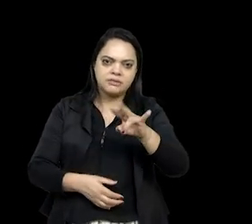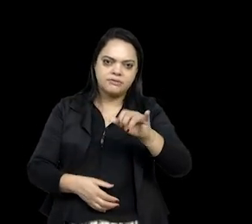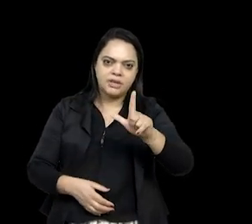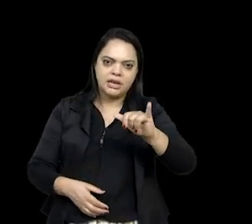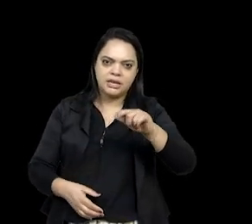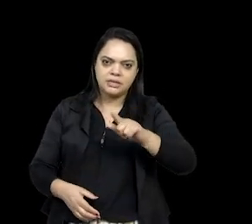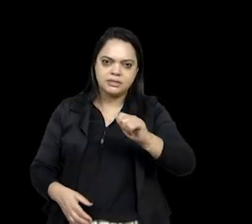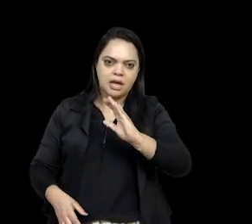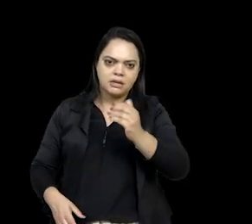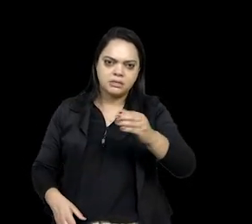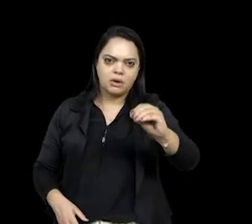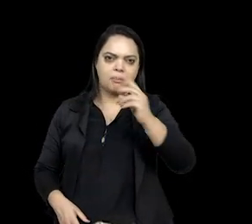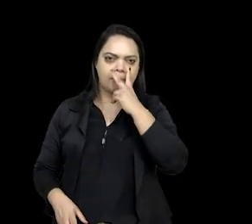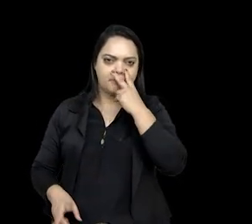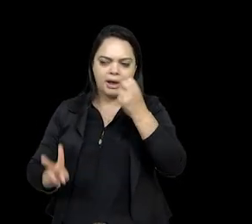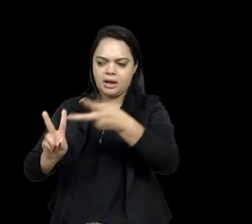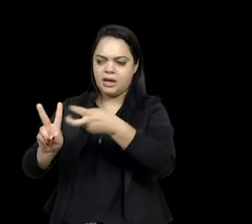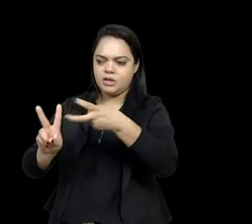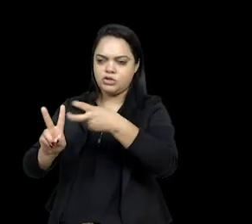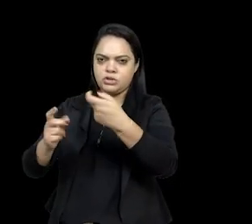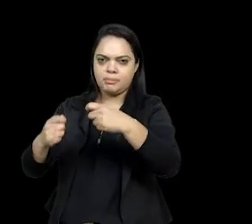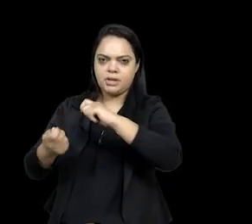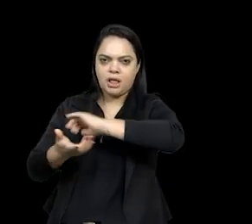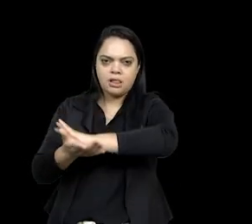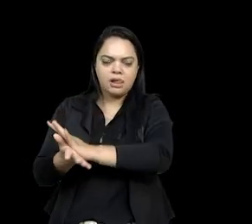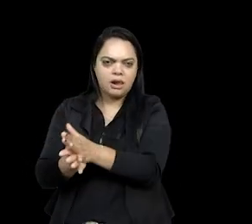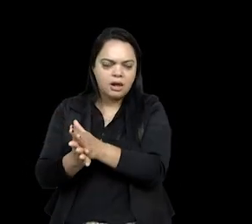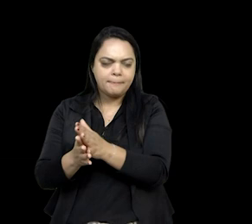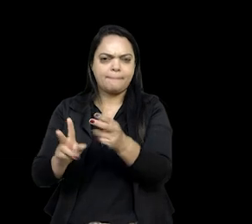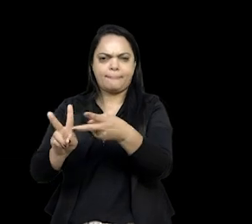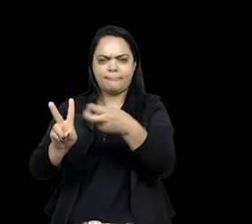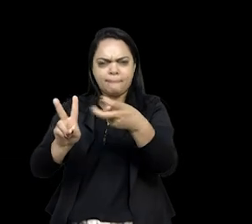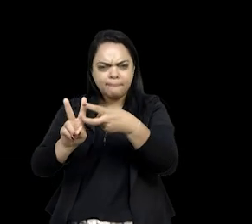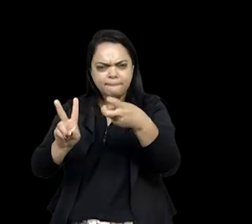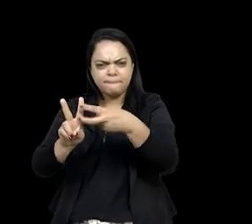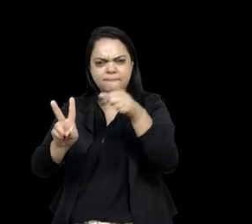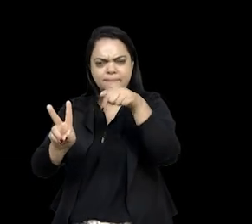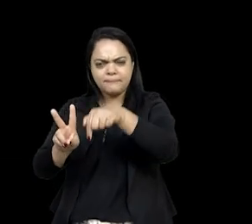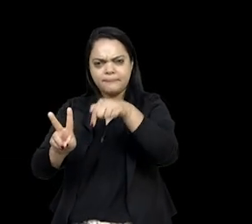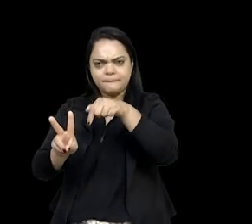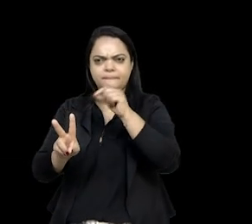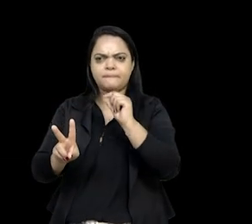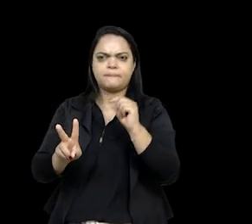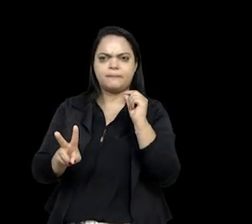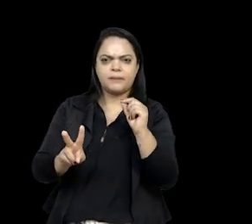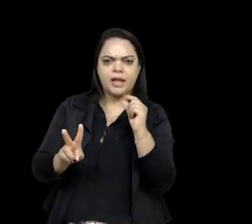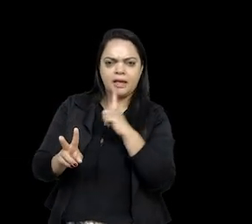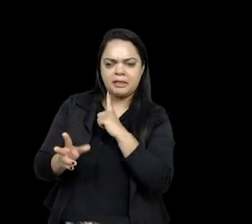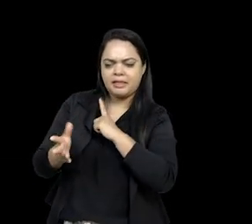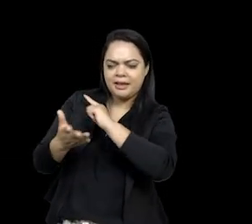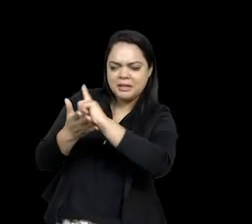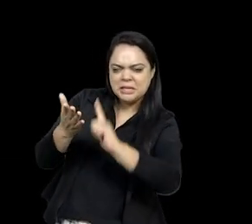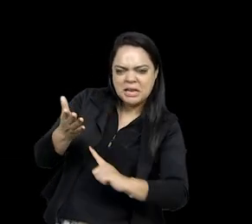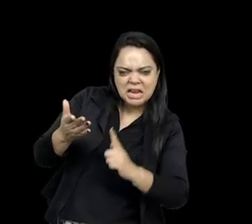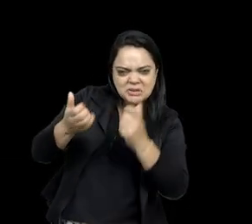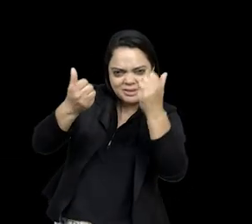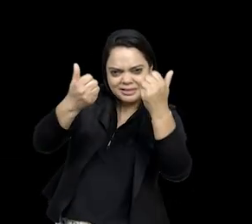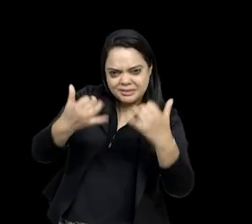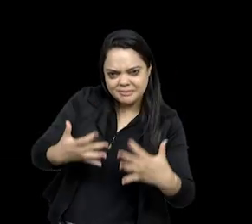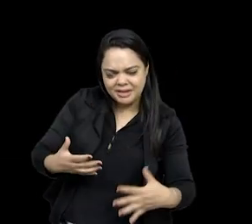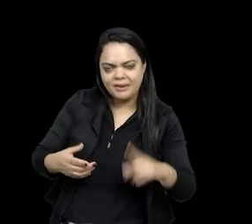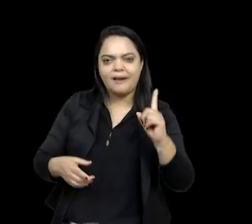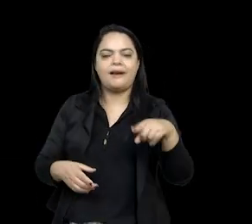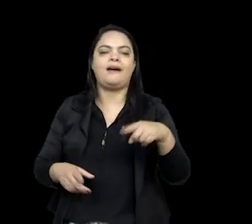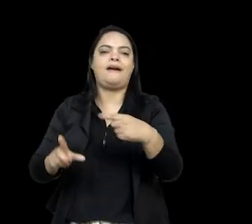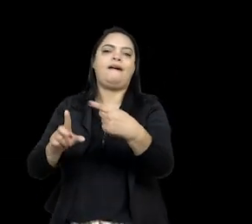eliminado. Então, esse índio que muitas vezes é criado, esse estereótipo de índio, é o